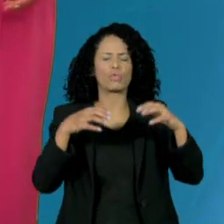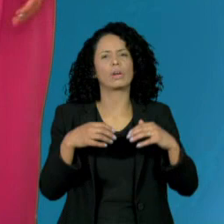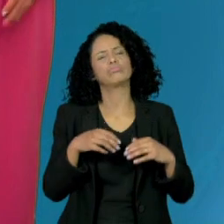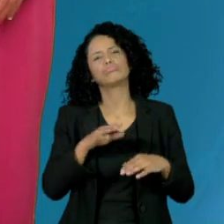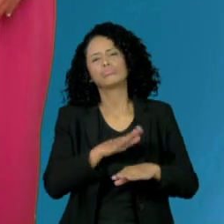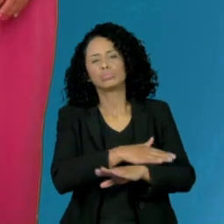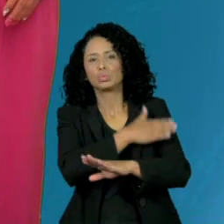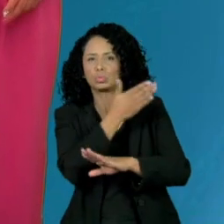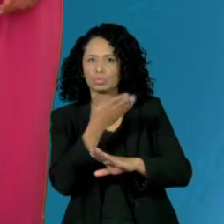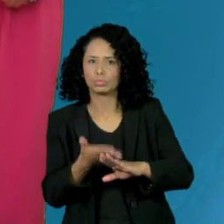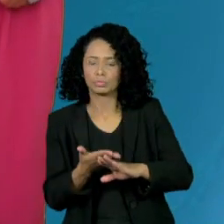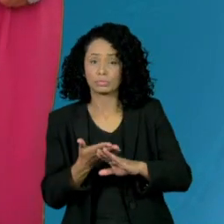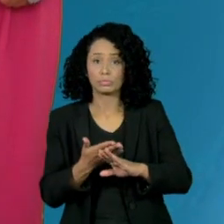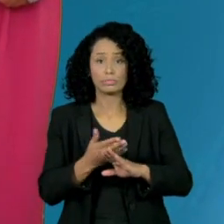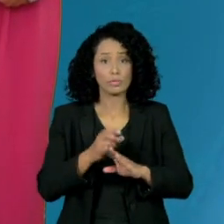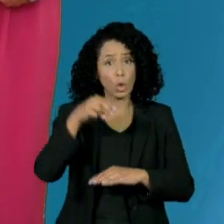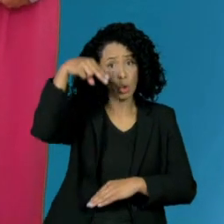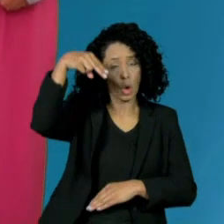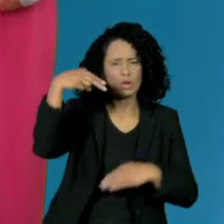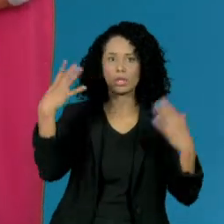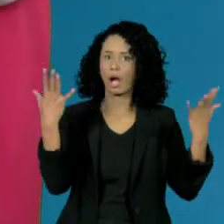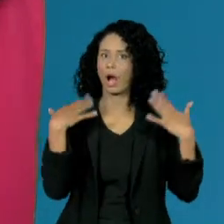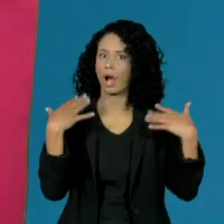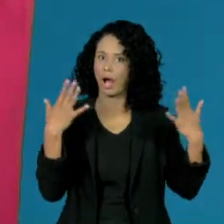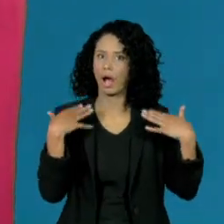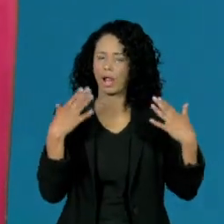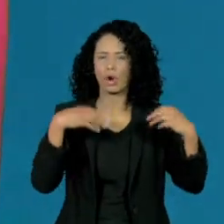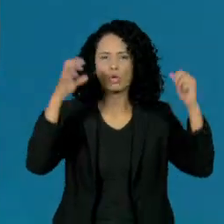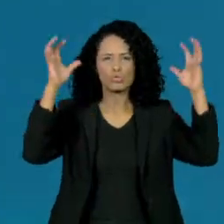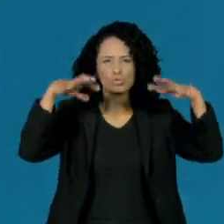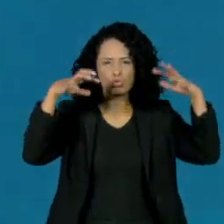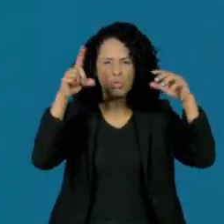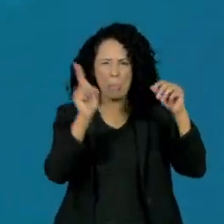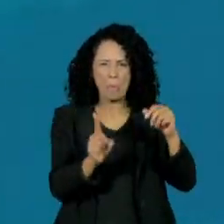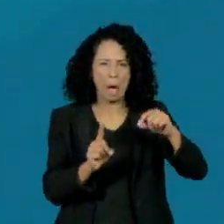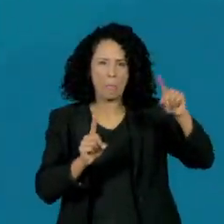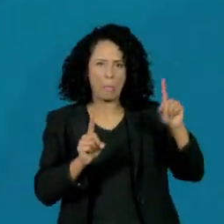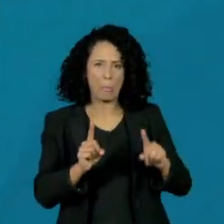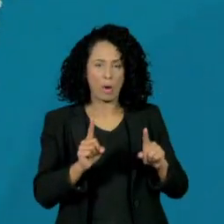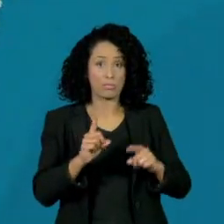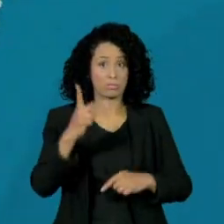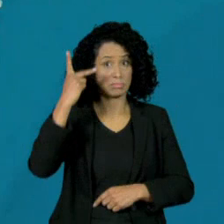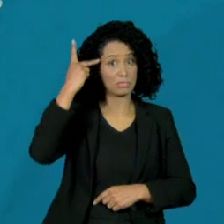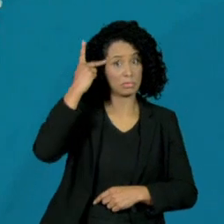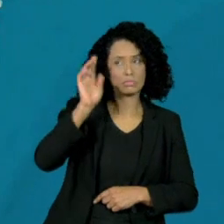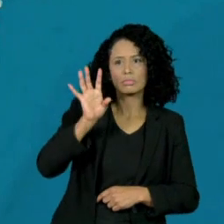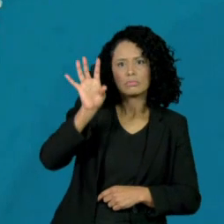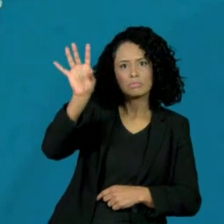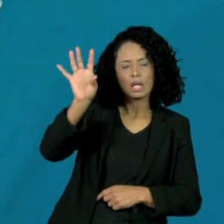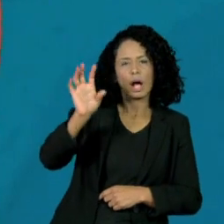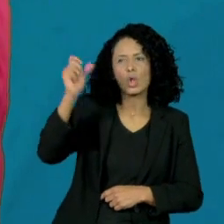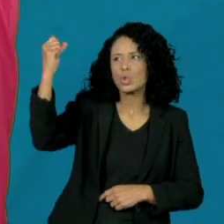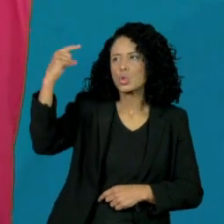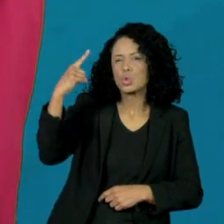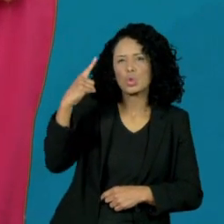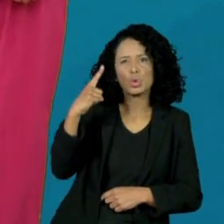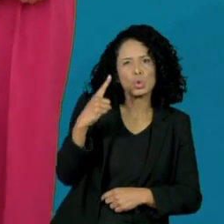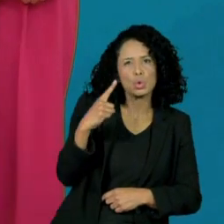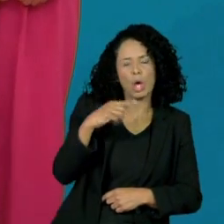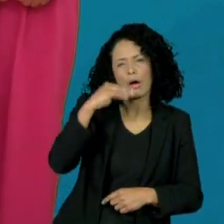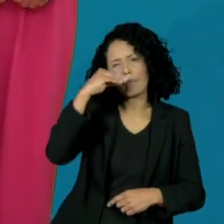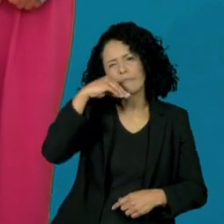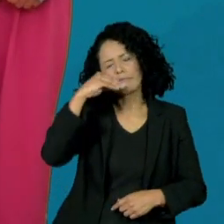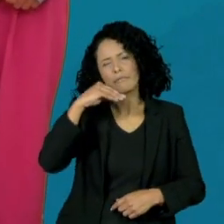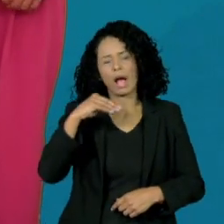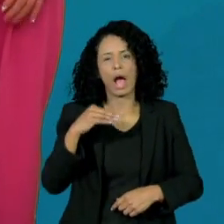dia. No norte, muito calor e chuva com risco de trovoadas. No estado de São Paulo, o sol predomina com pouca nebulosidade. Hoje